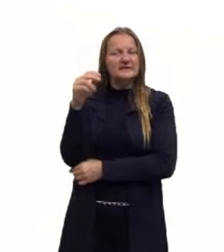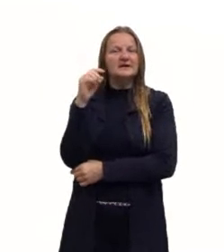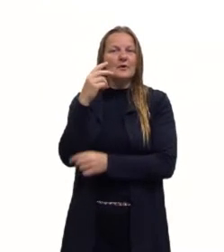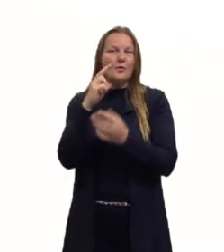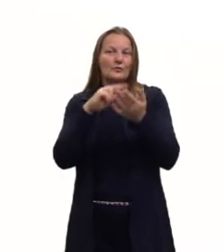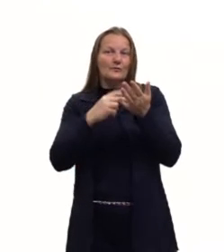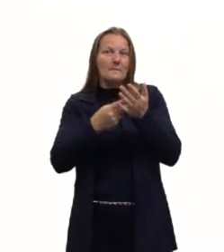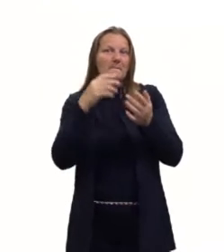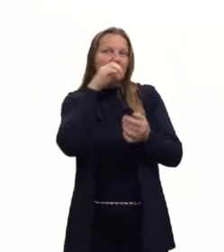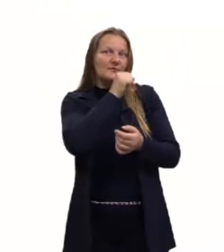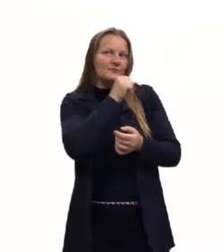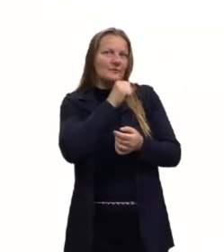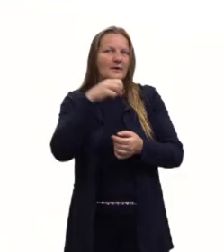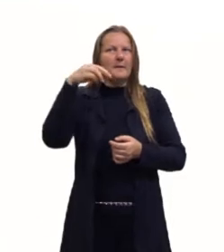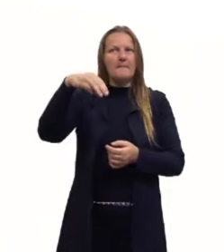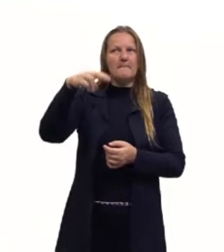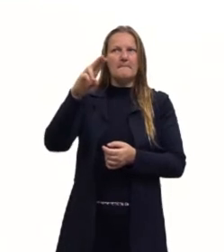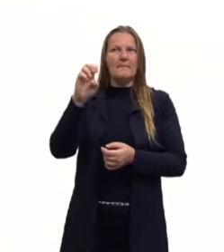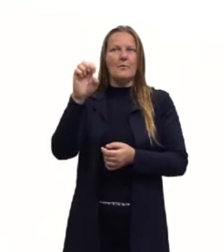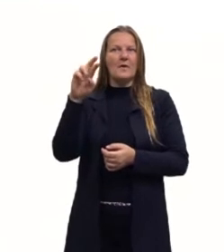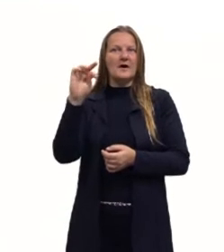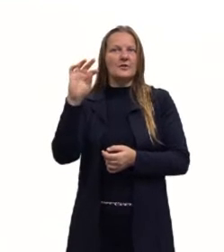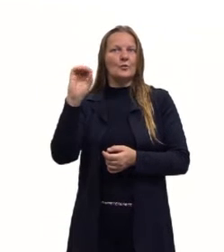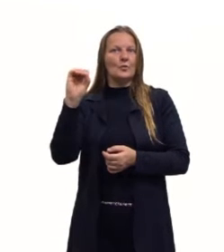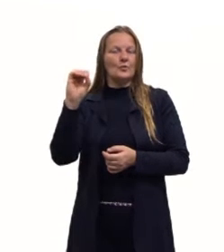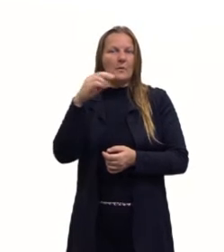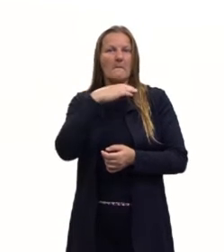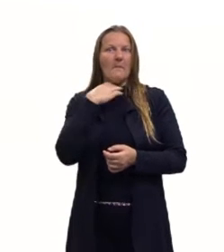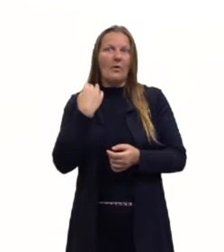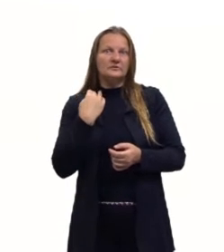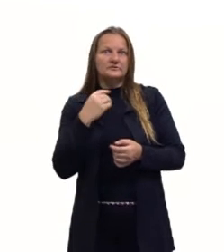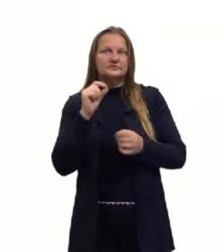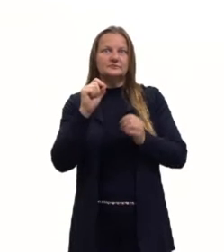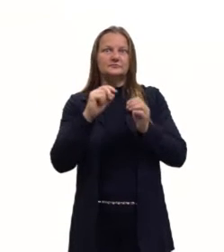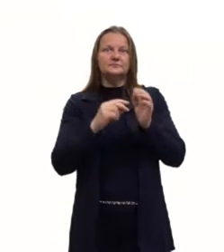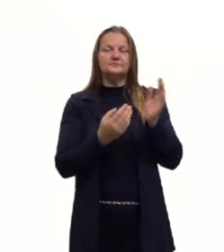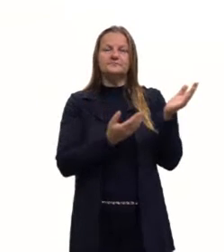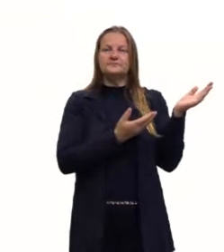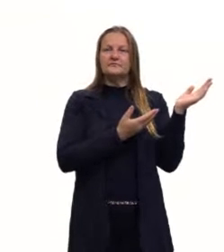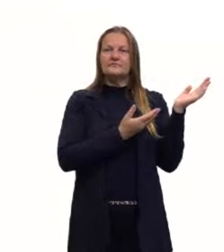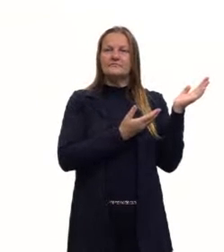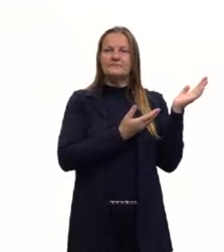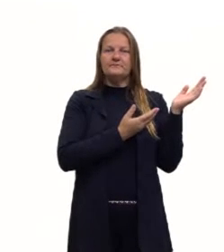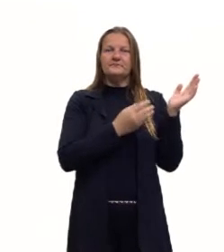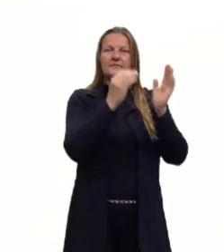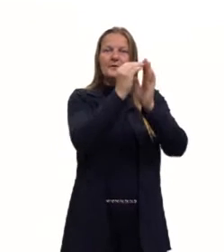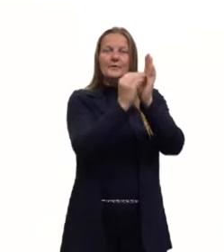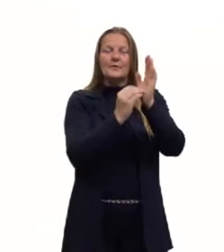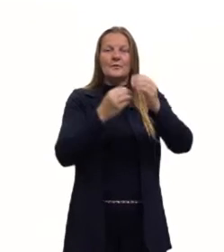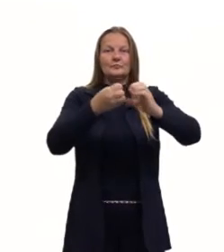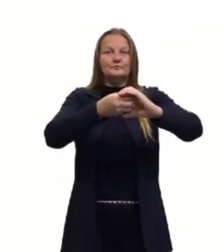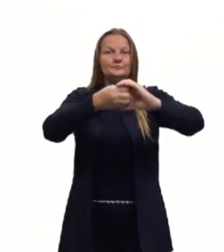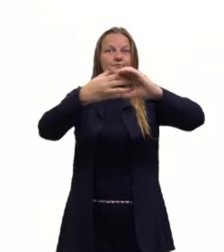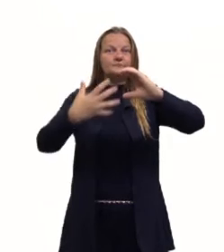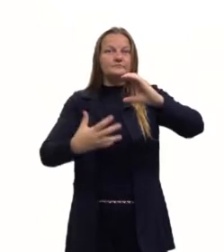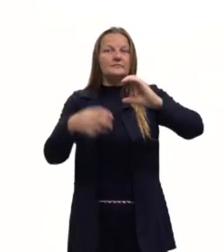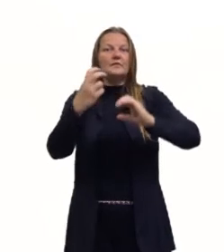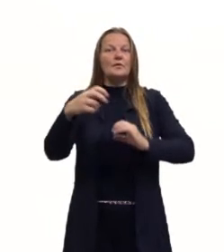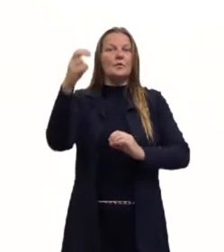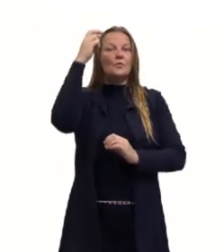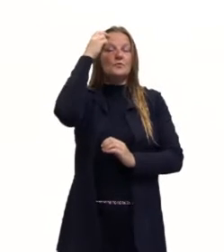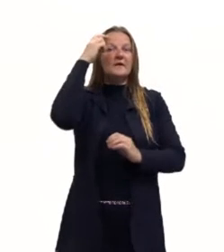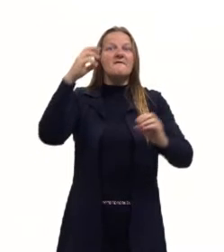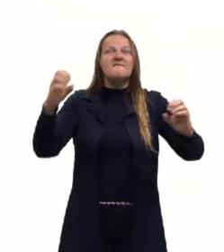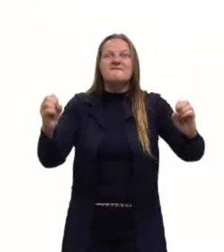O pan de muerto é um elemento que compõe a cultura de uma